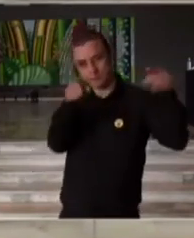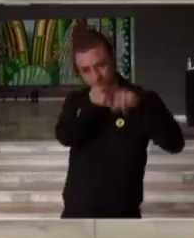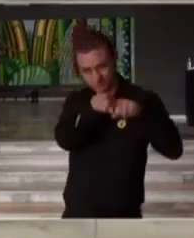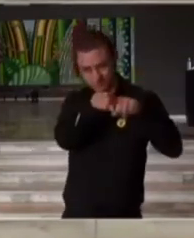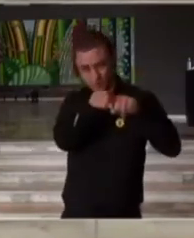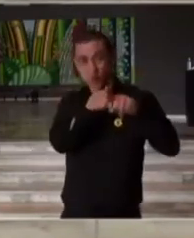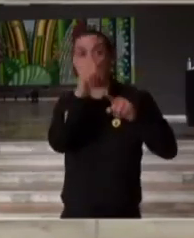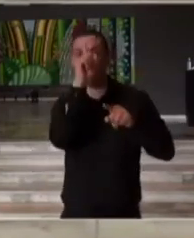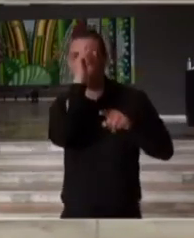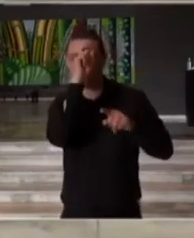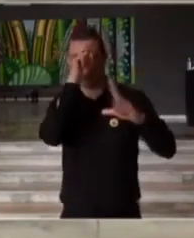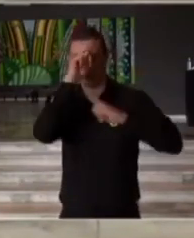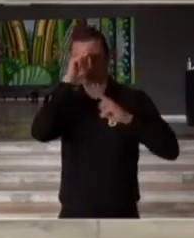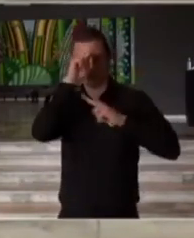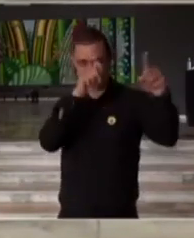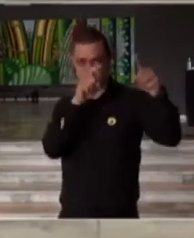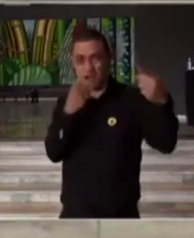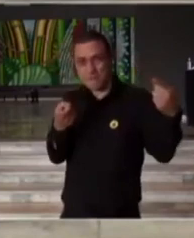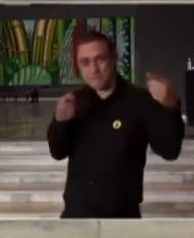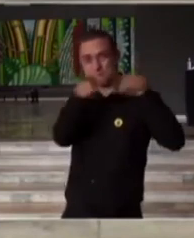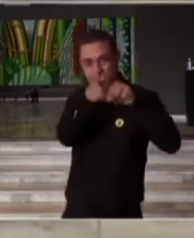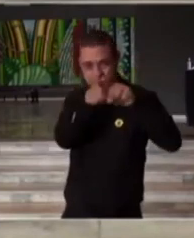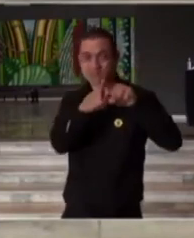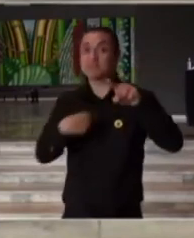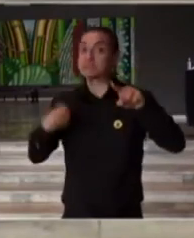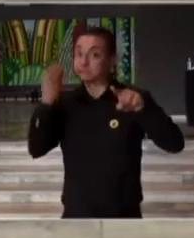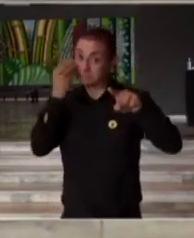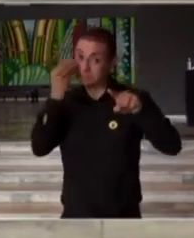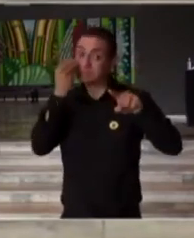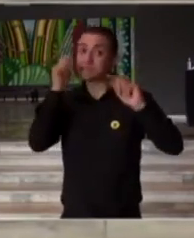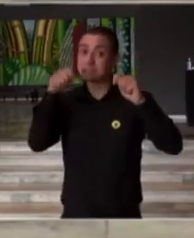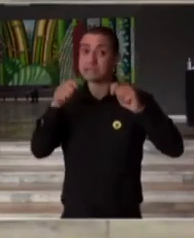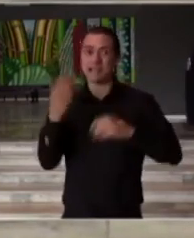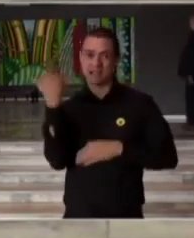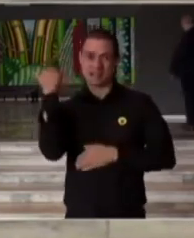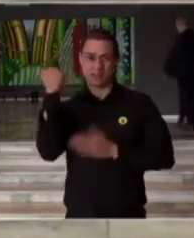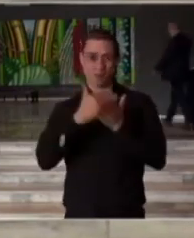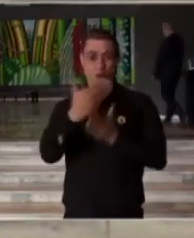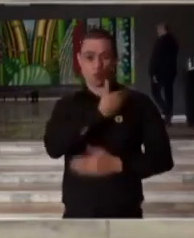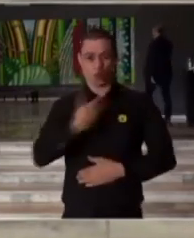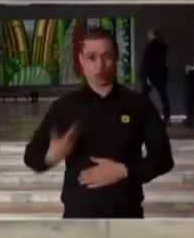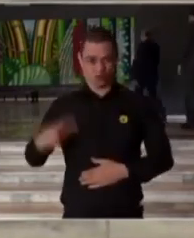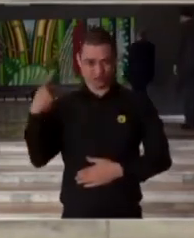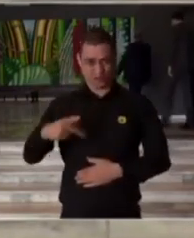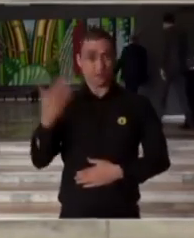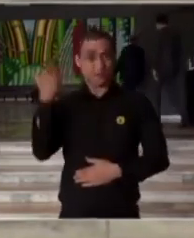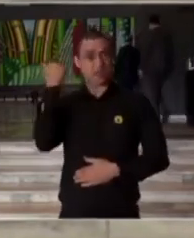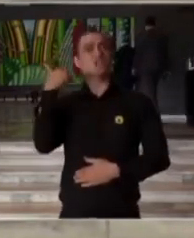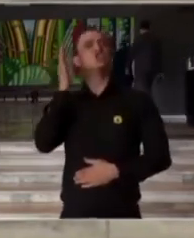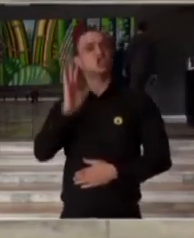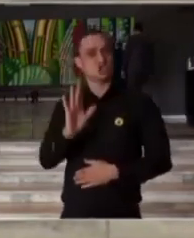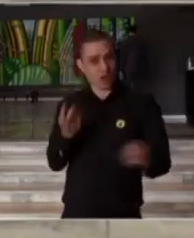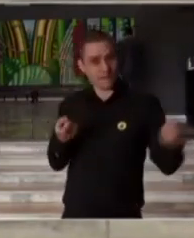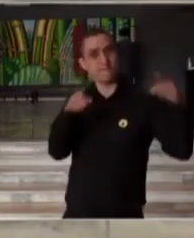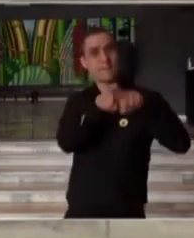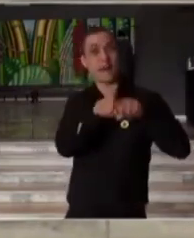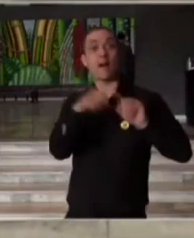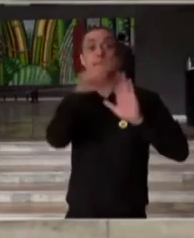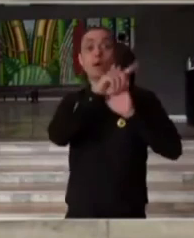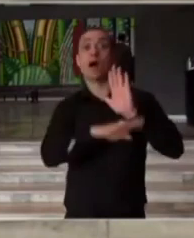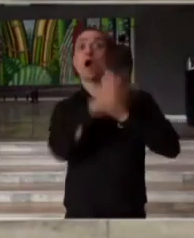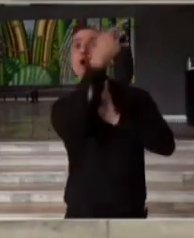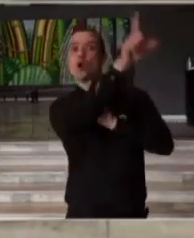os hospitais privados do Estado de São Paulo. Desde o início do governo já tivemos vários programas